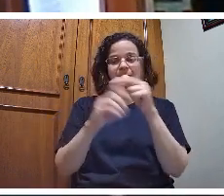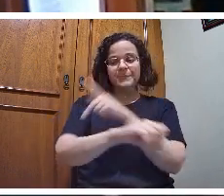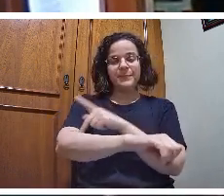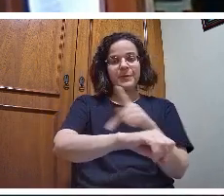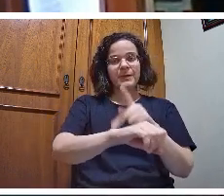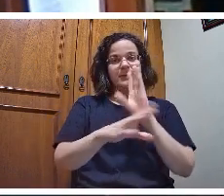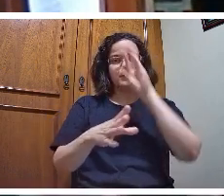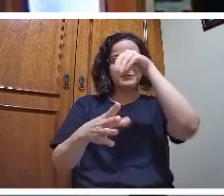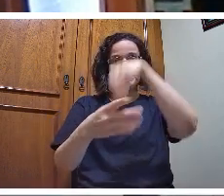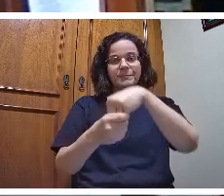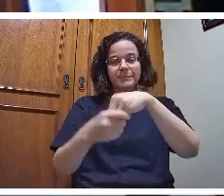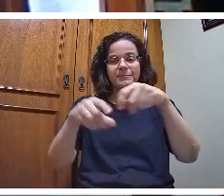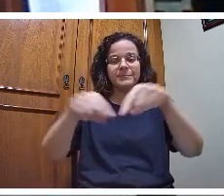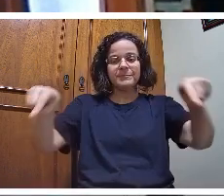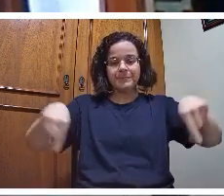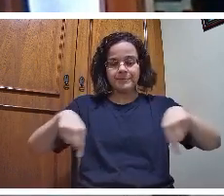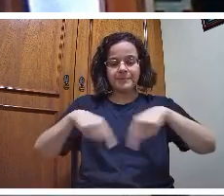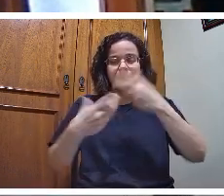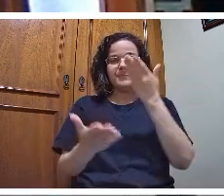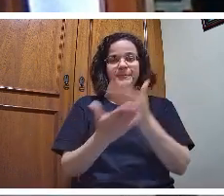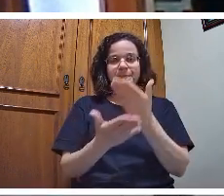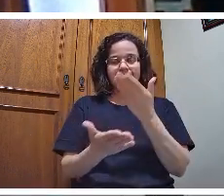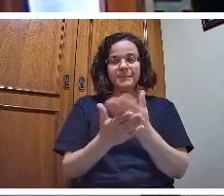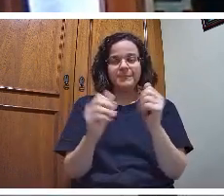eu creio que os meios de comunicação